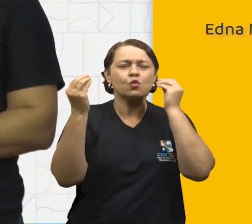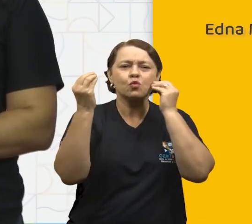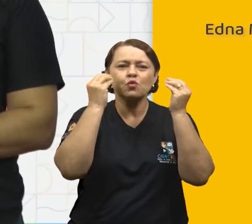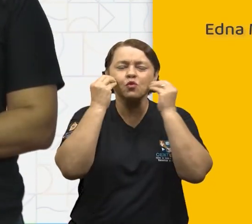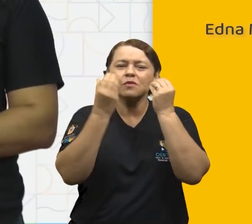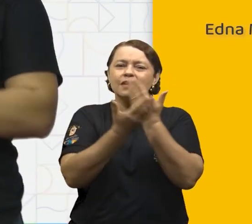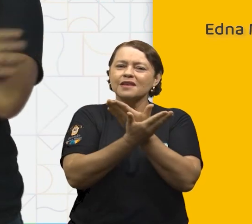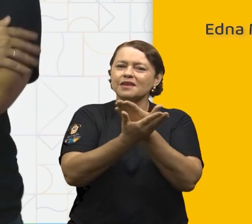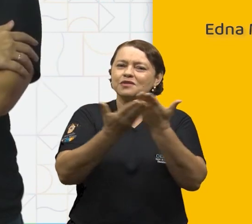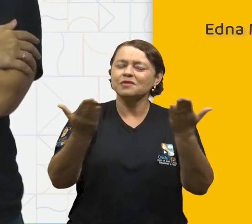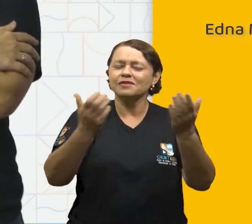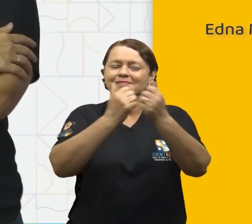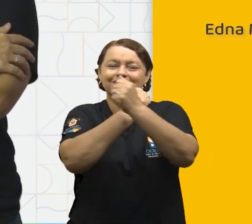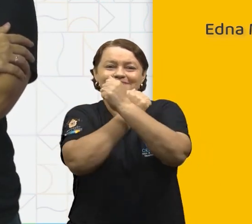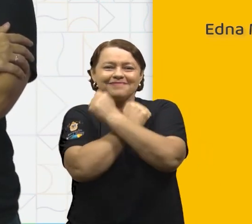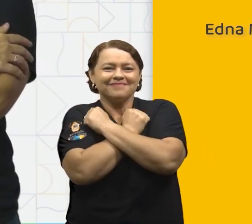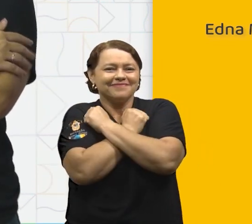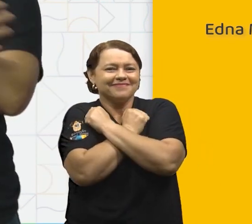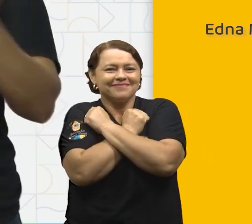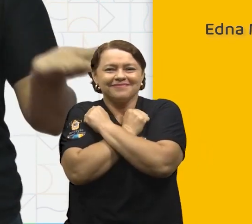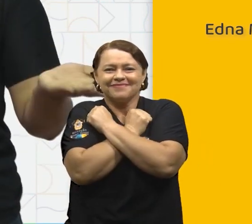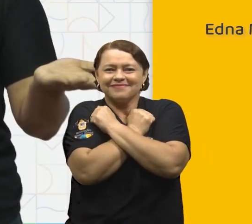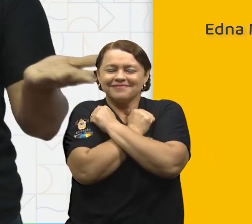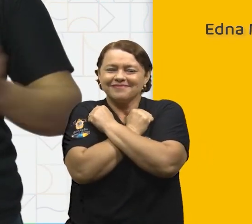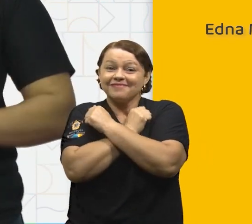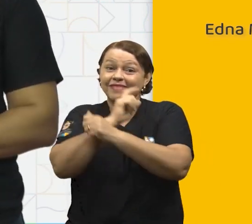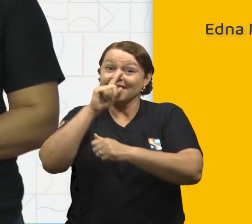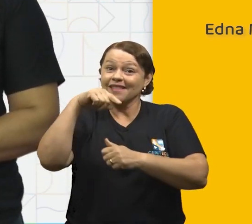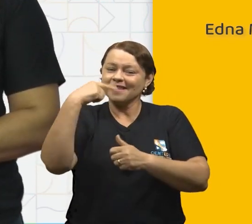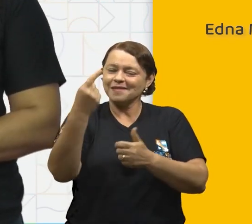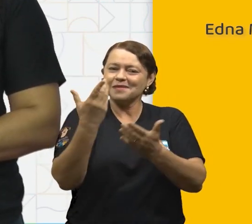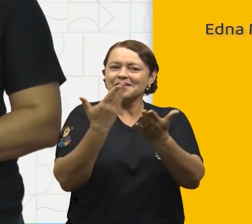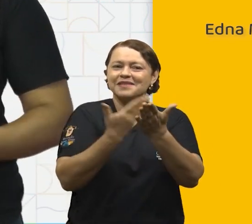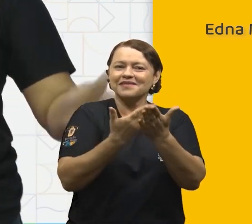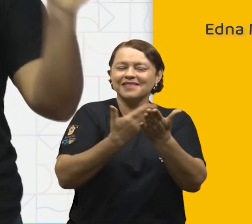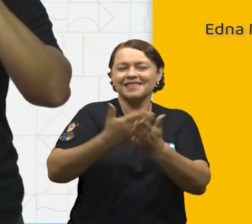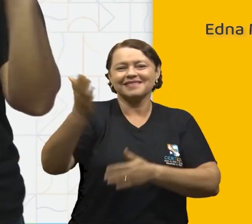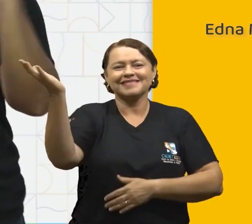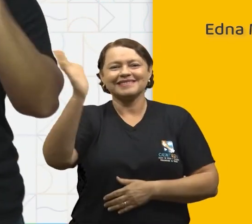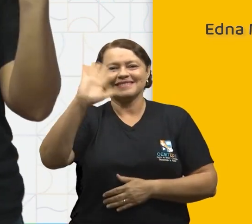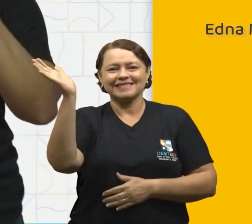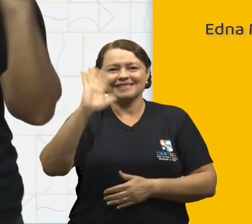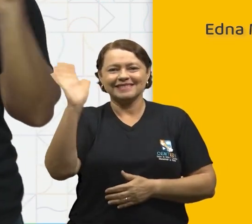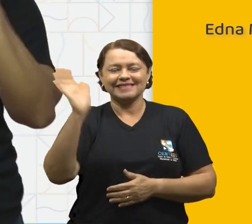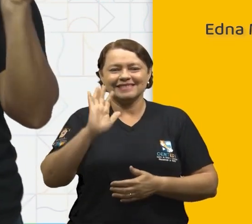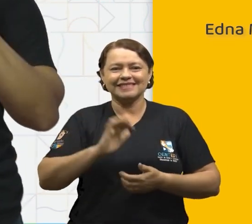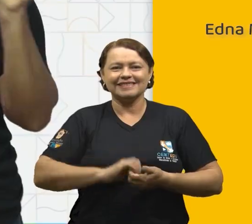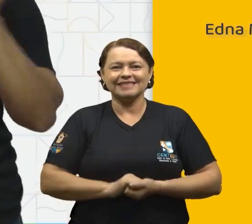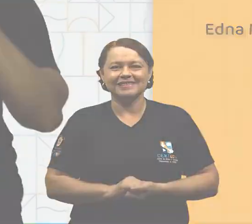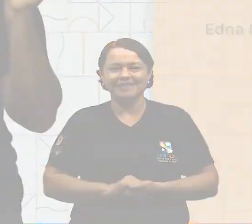beijos para você. Um forte abraço e até a nossa próxima aula. Tchau!